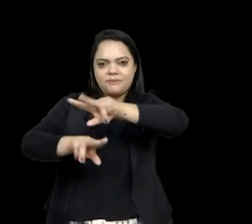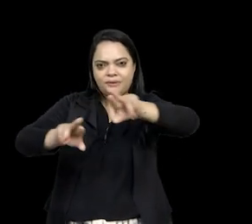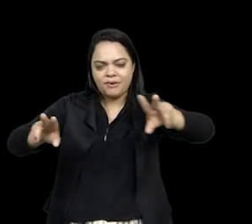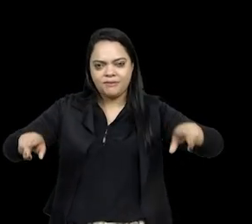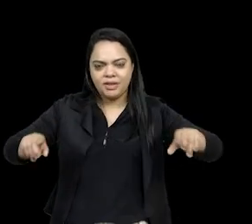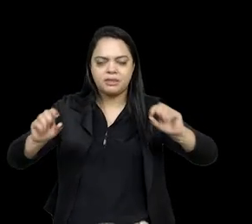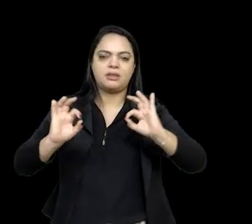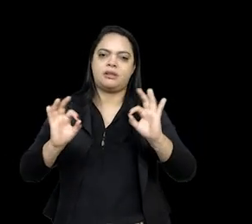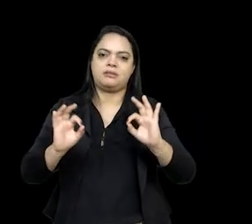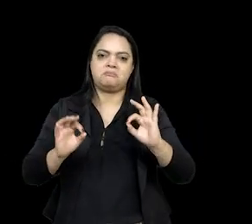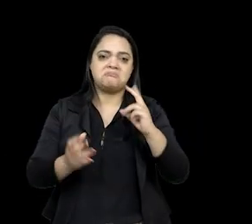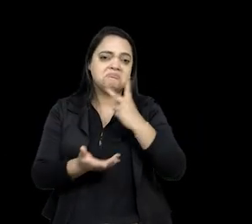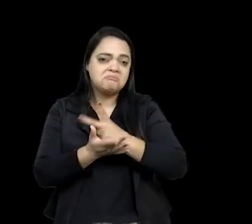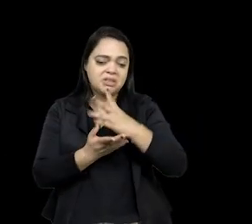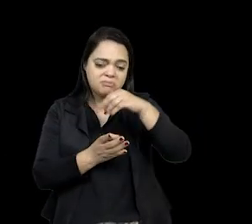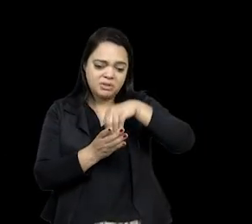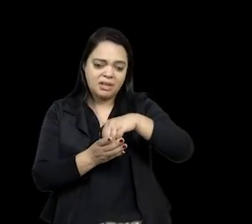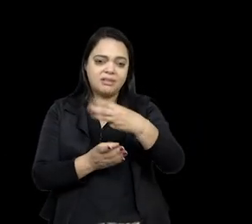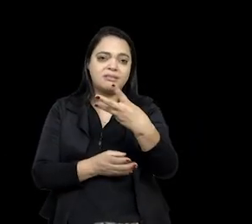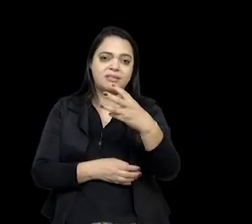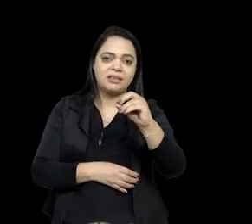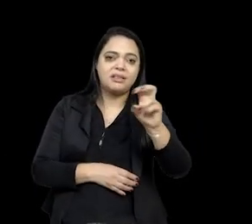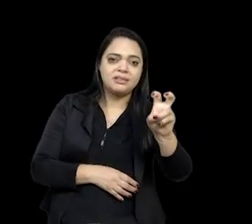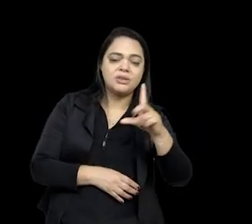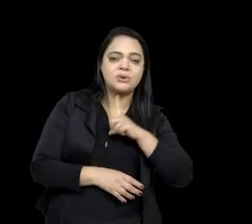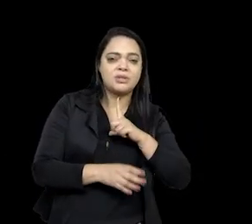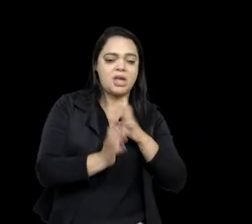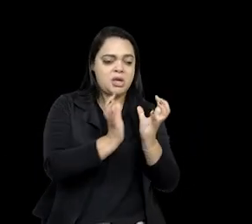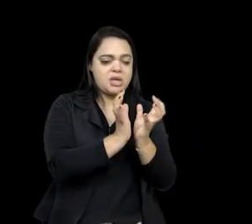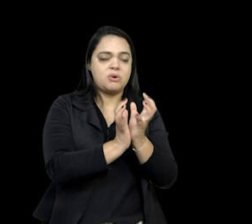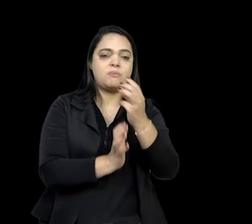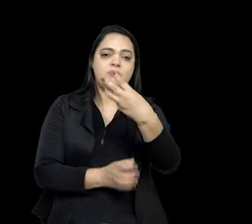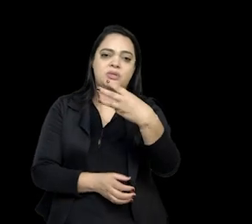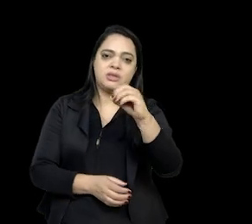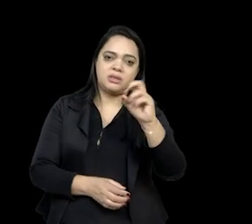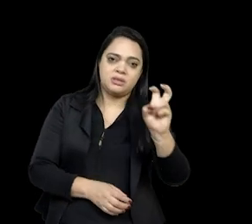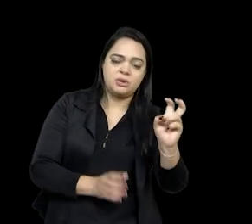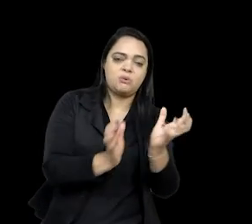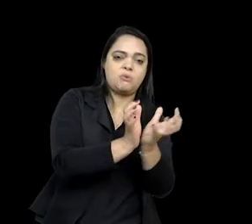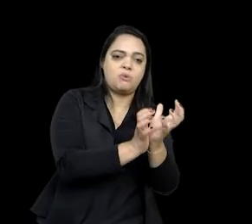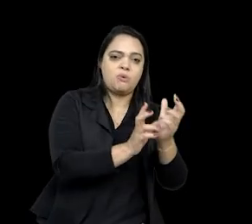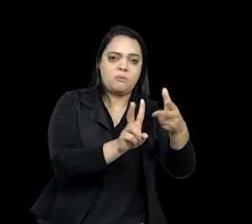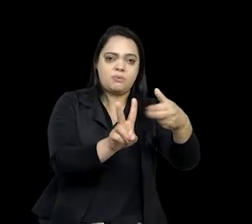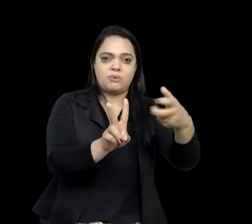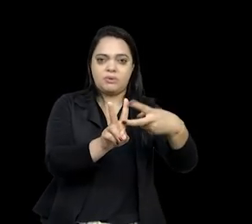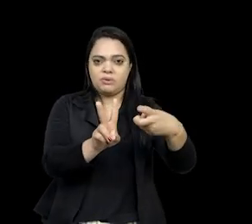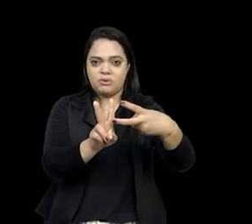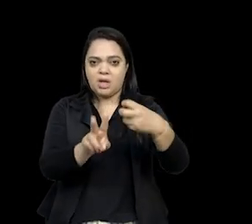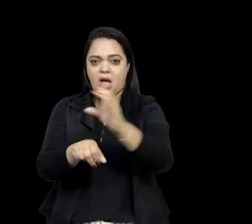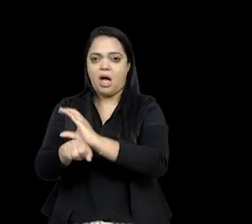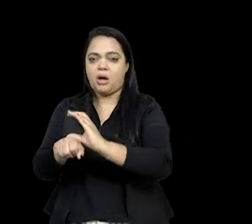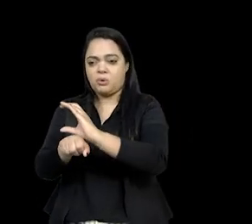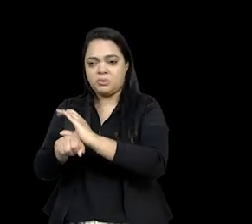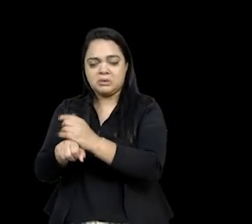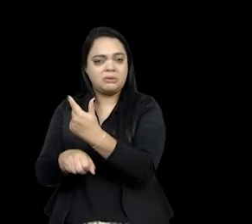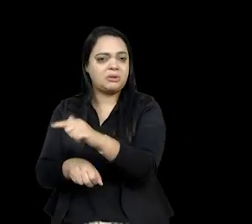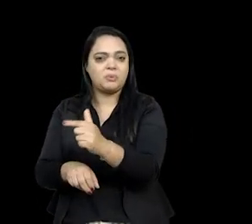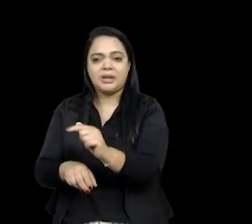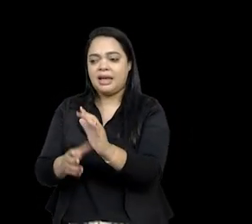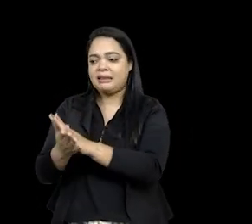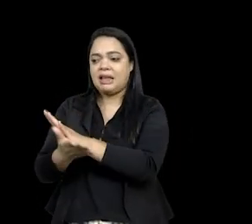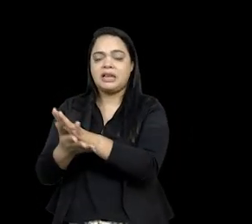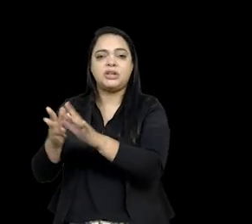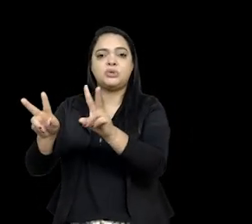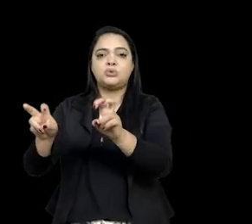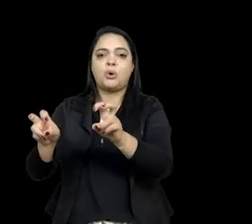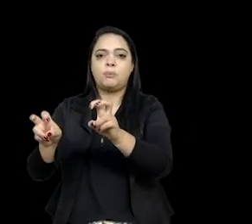305 povos. Na Constituição de 88, a gente não tem povos indígenas na Constituição, porque aparecem populações